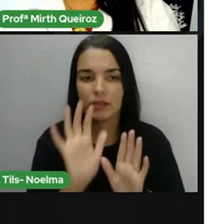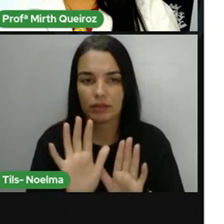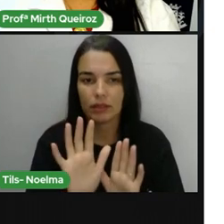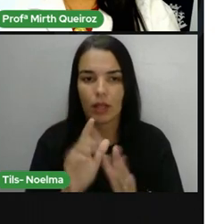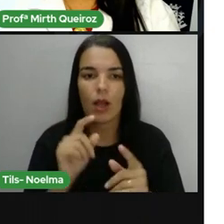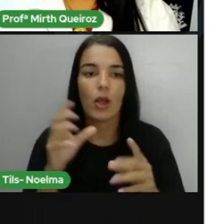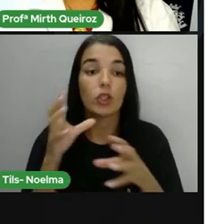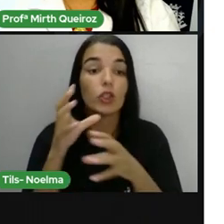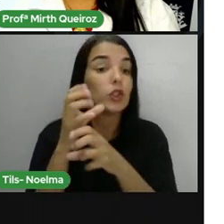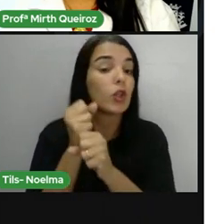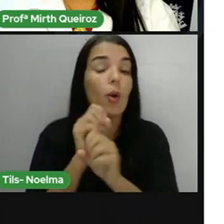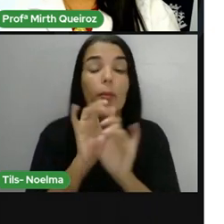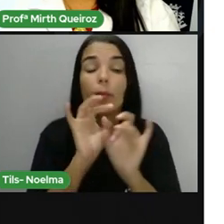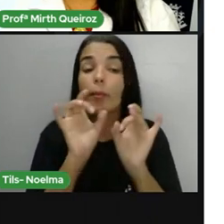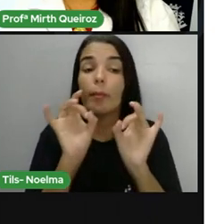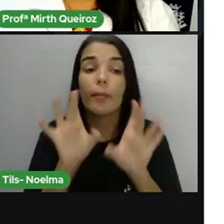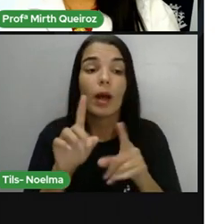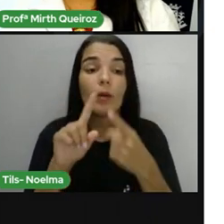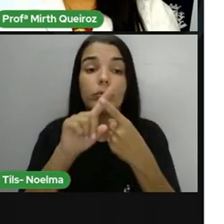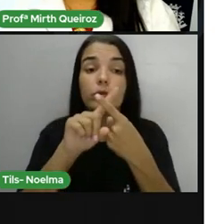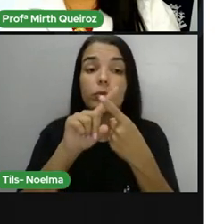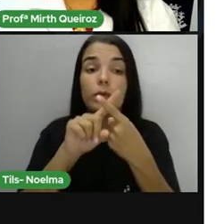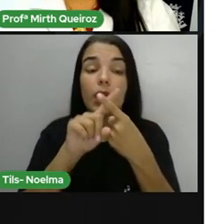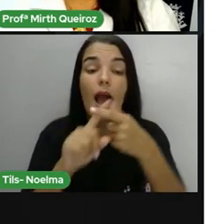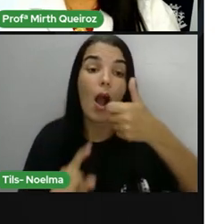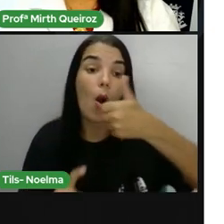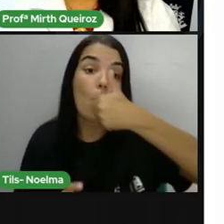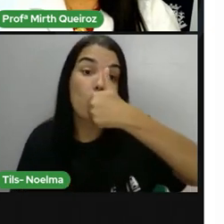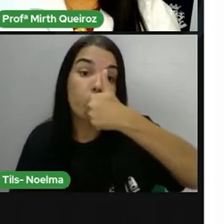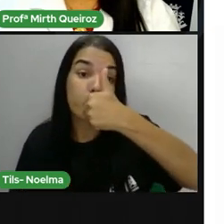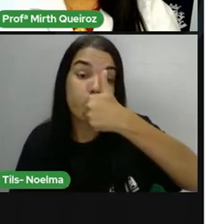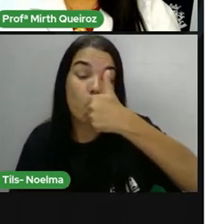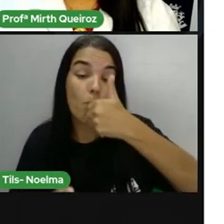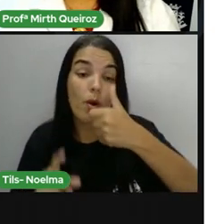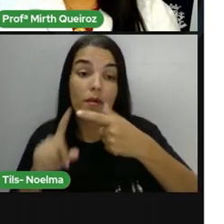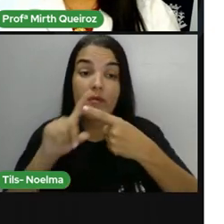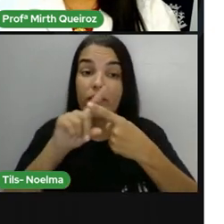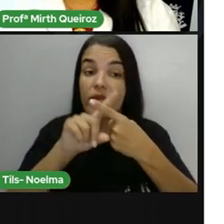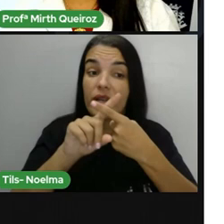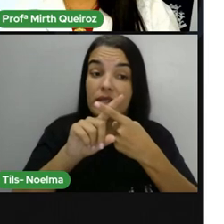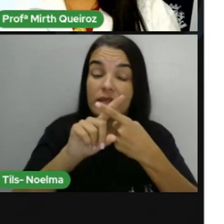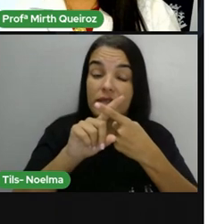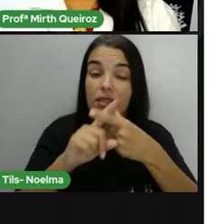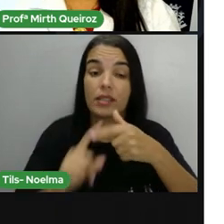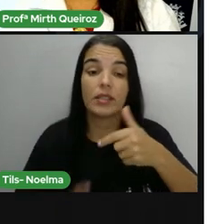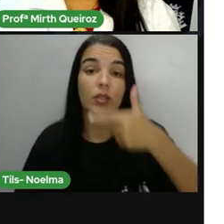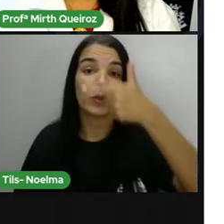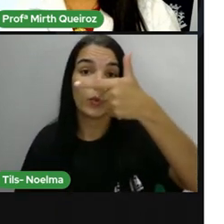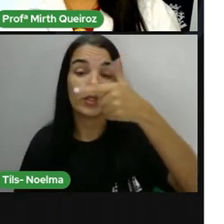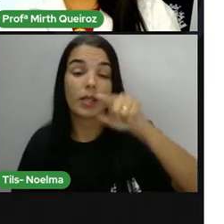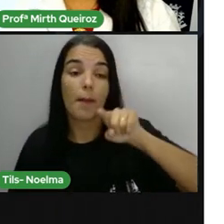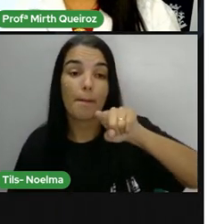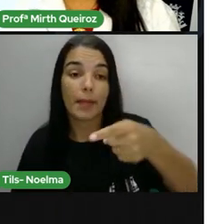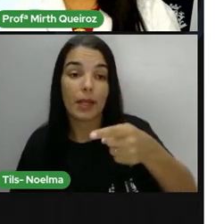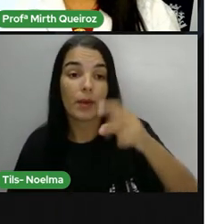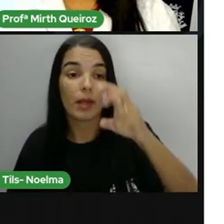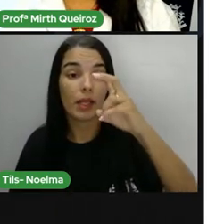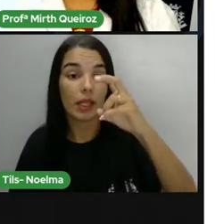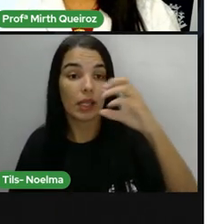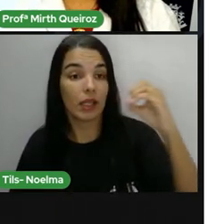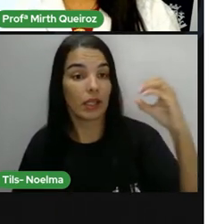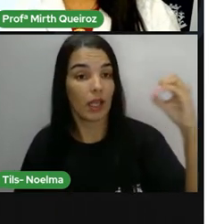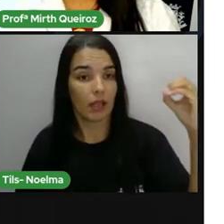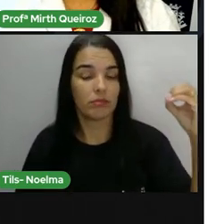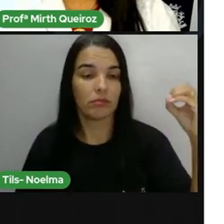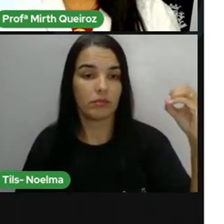pegar, multiplicar somente o 1. 1 vezes 2.500, 2.500. E o 0 que estiver